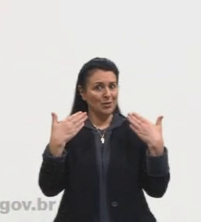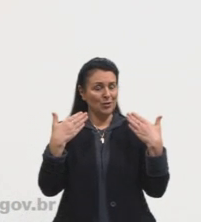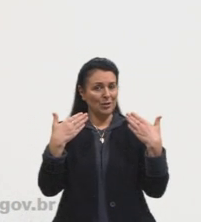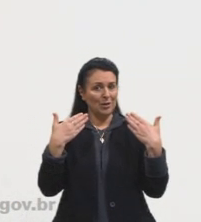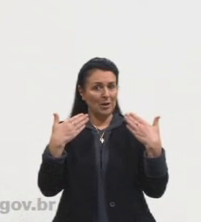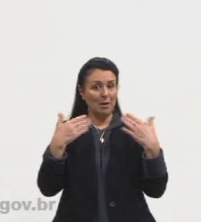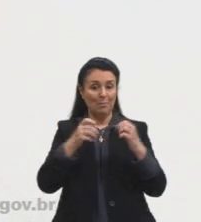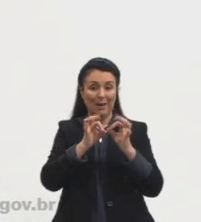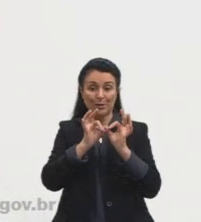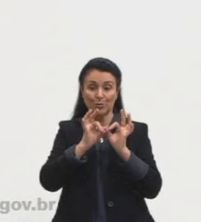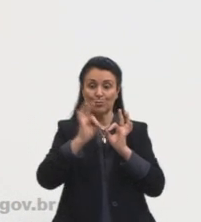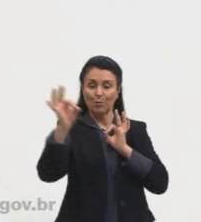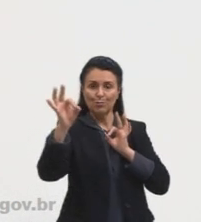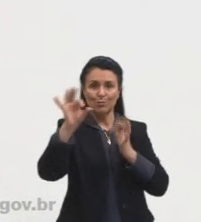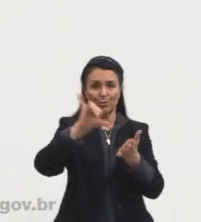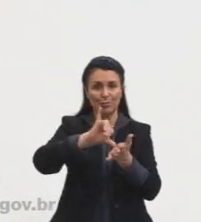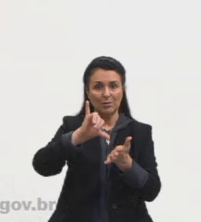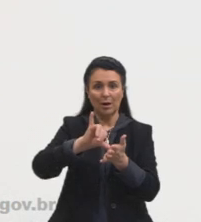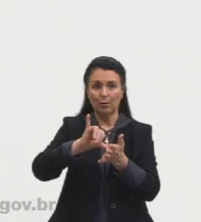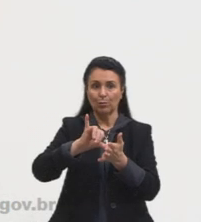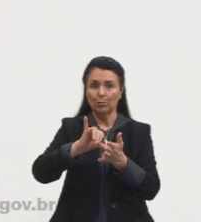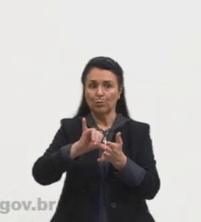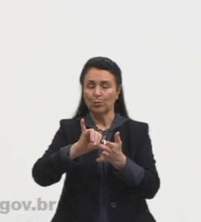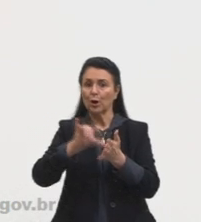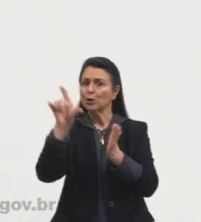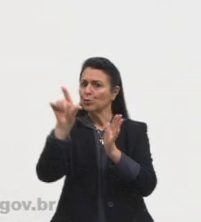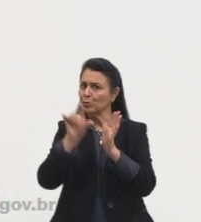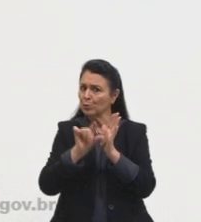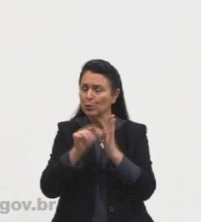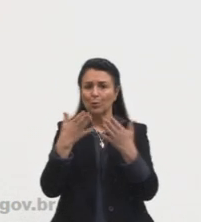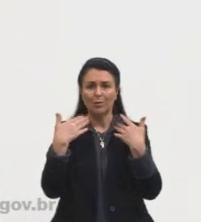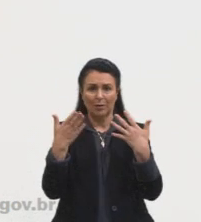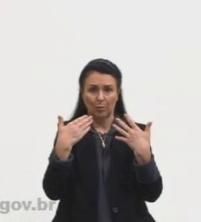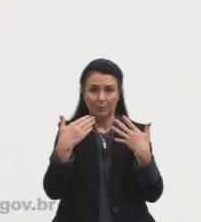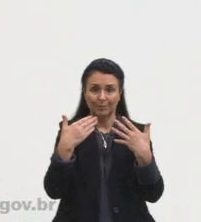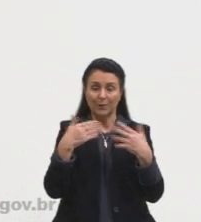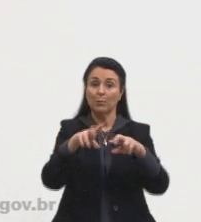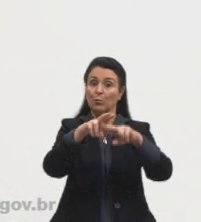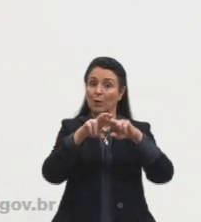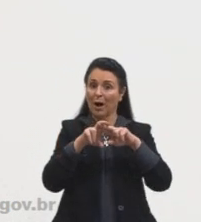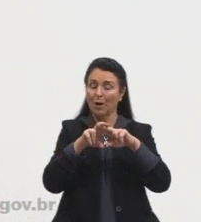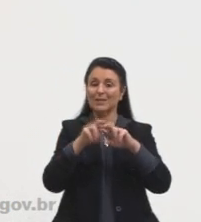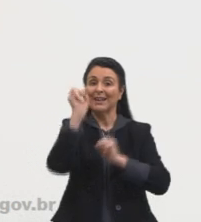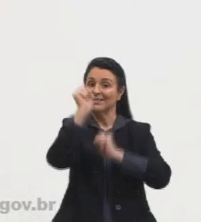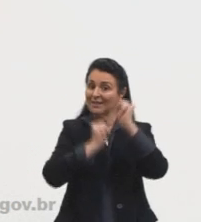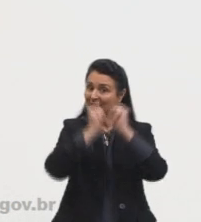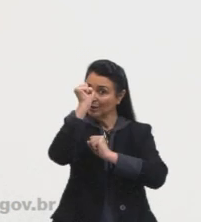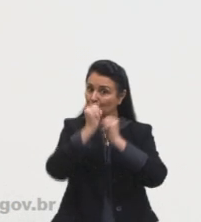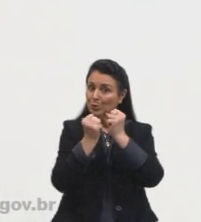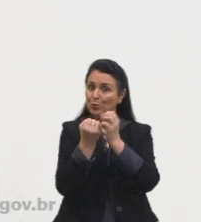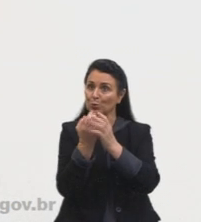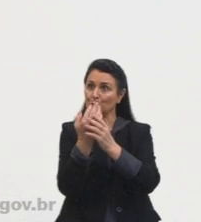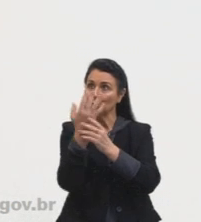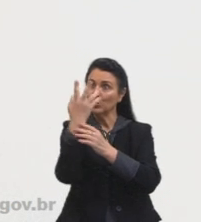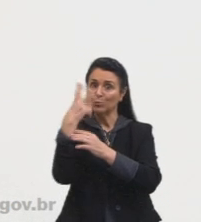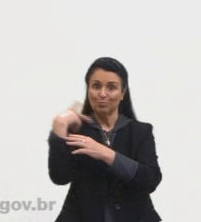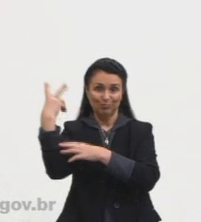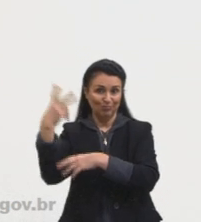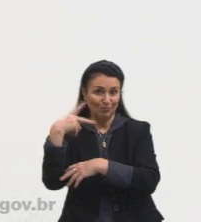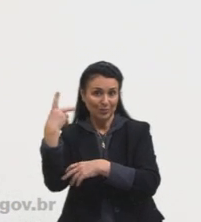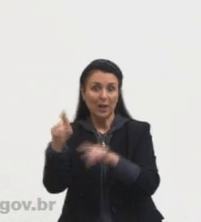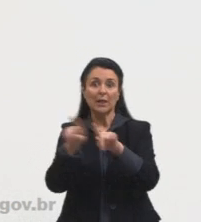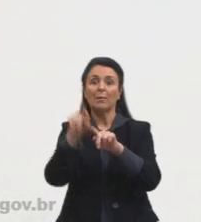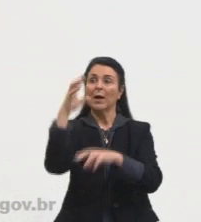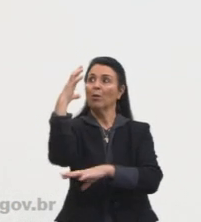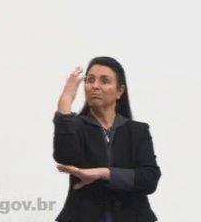atmosférica, liberação de calor pelos processos industriais, né, diminuição da cobertura vegetal, isso quer